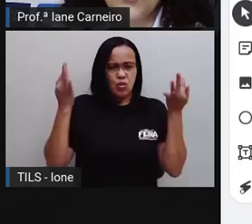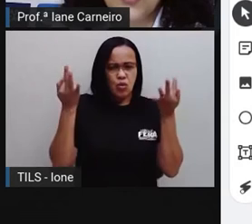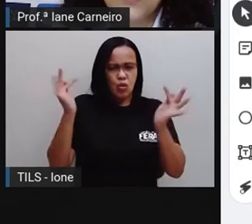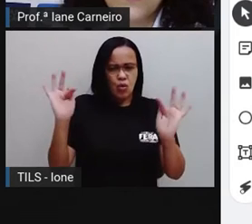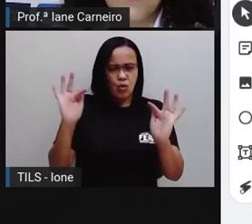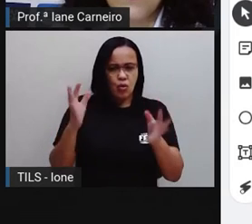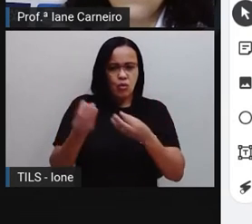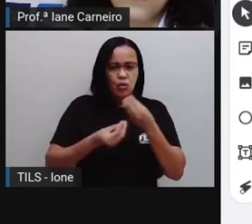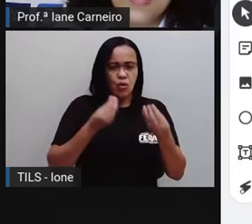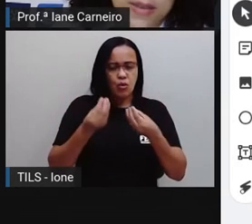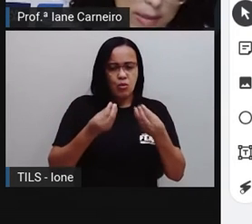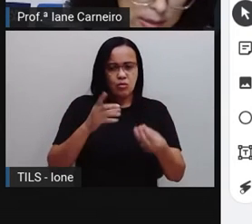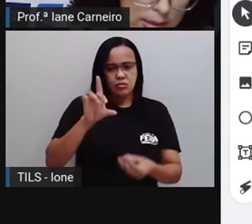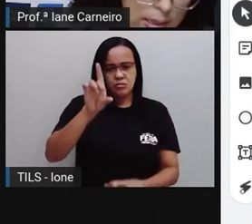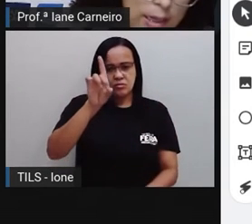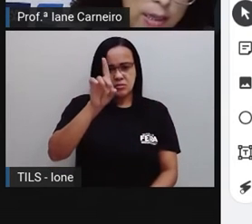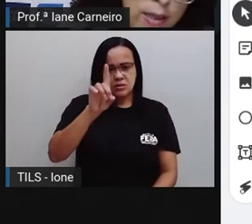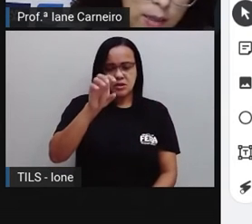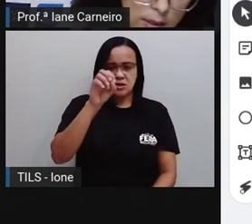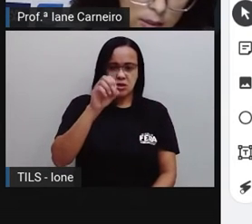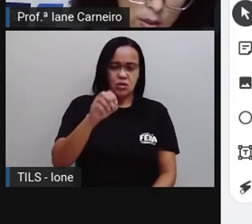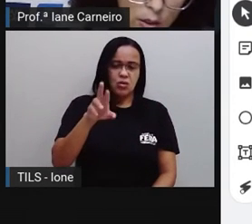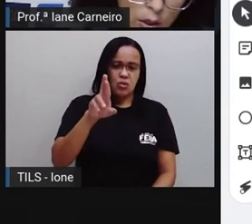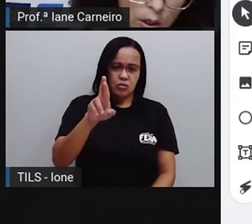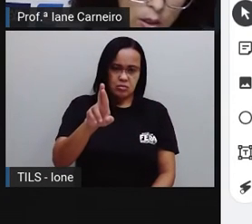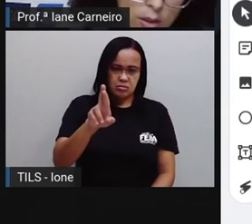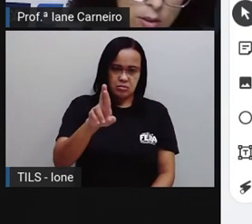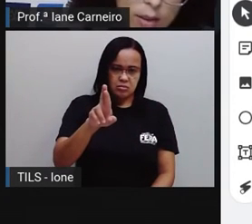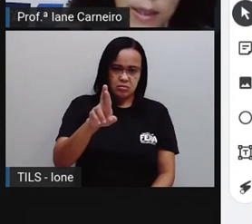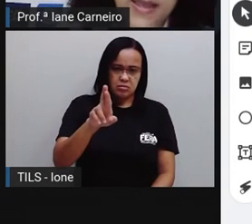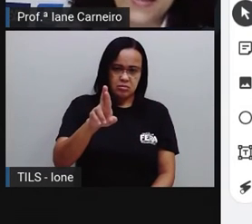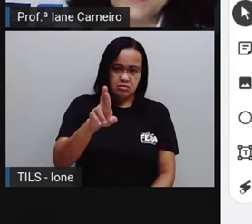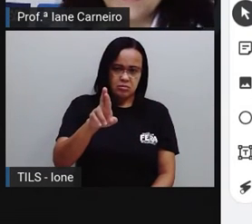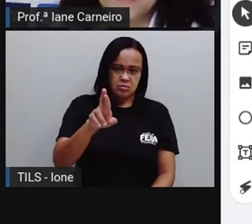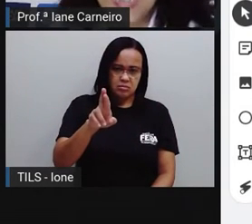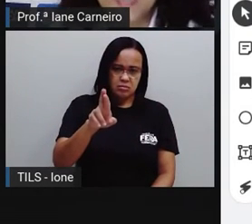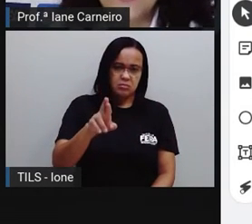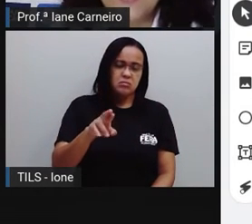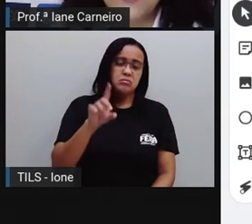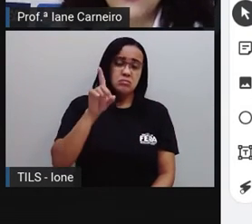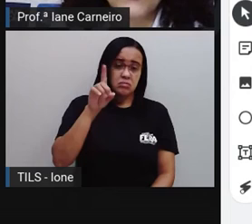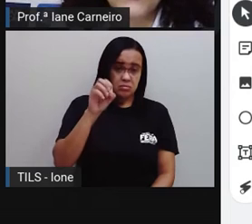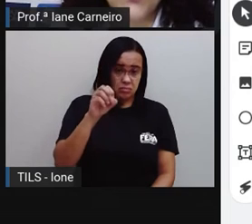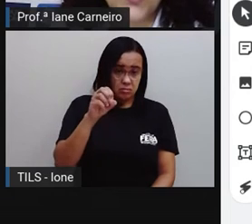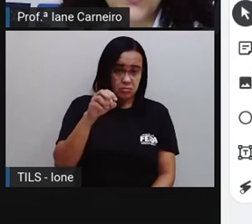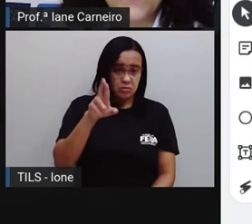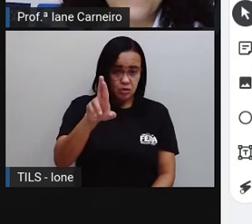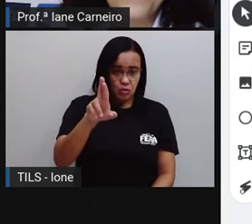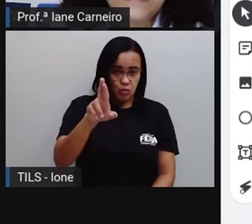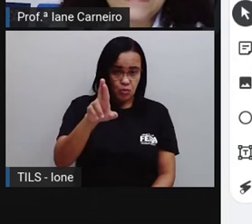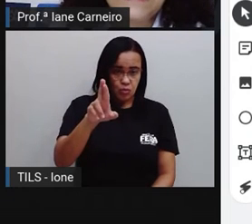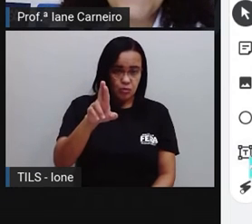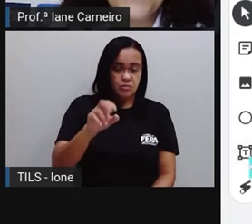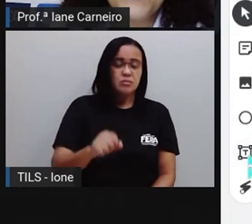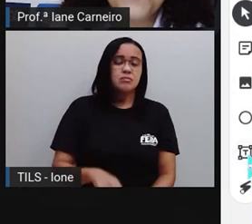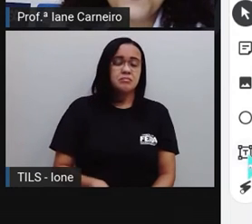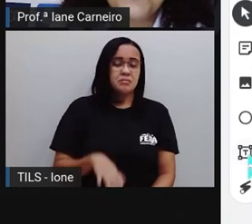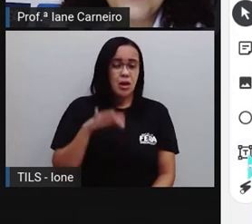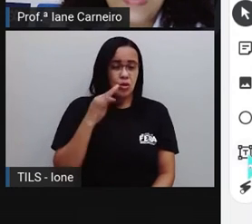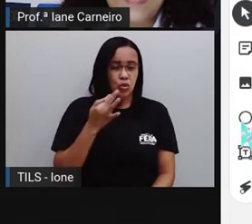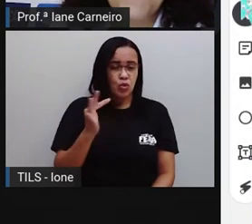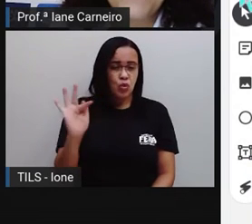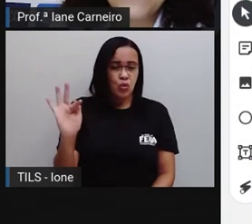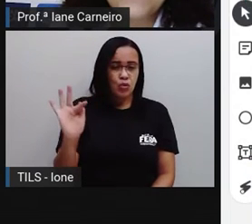DOR. Ó, D, Ó, REI. E por